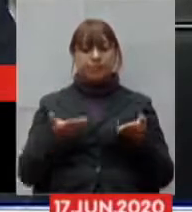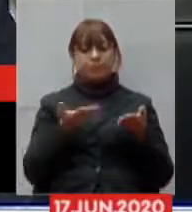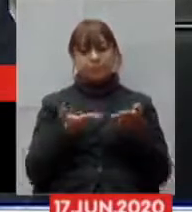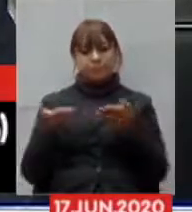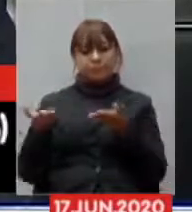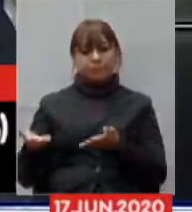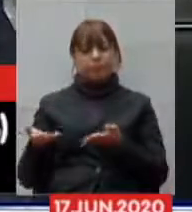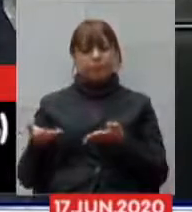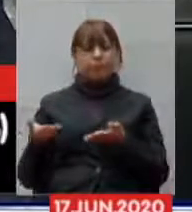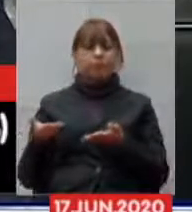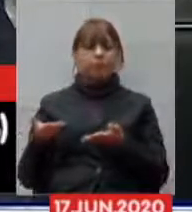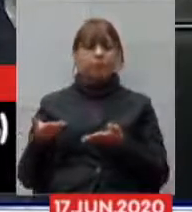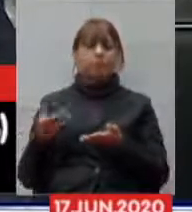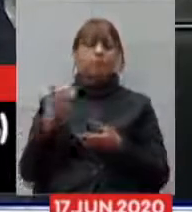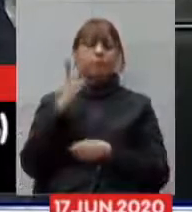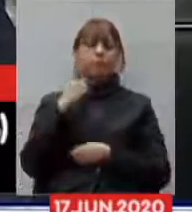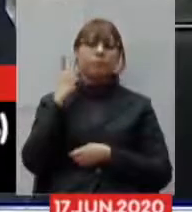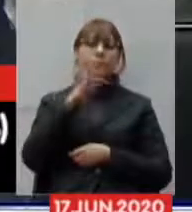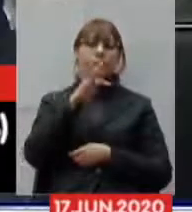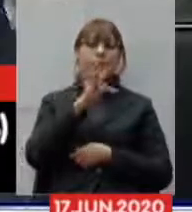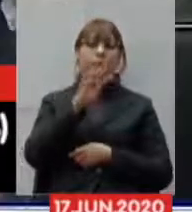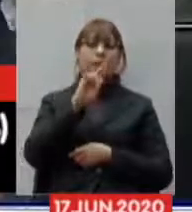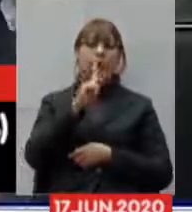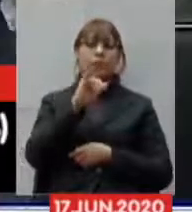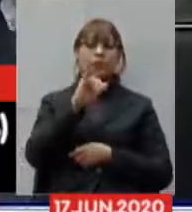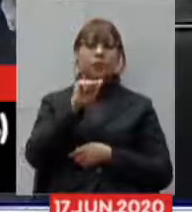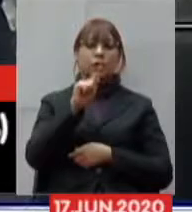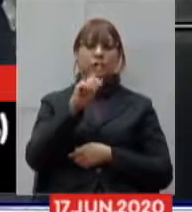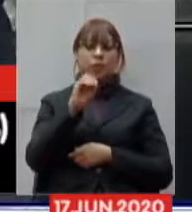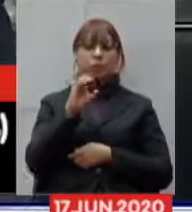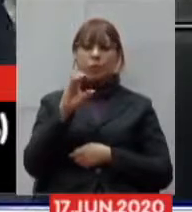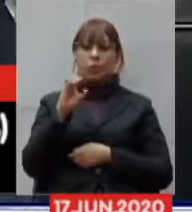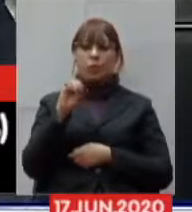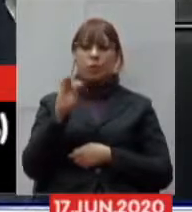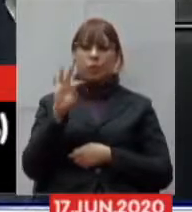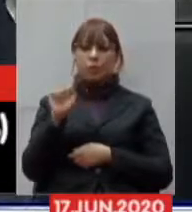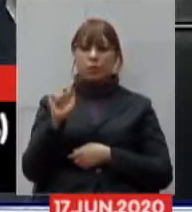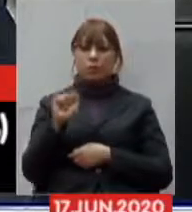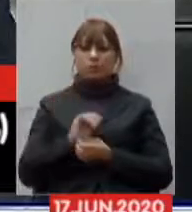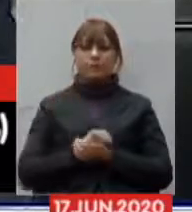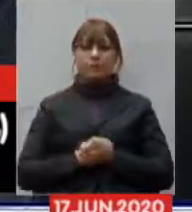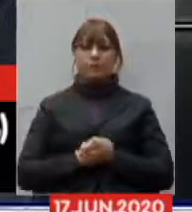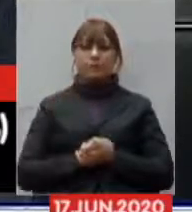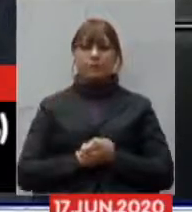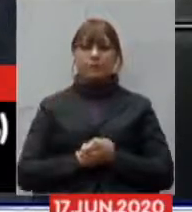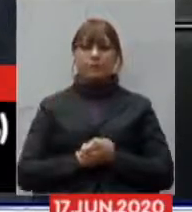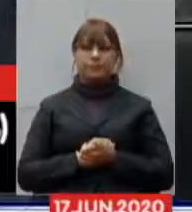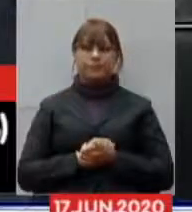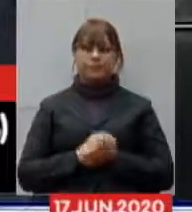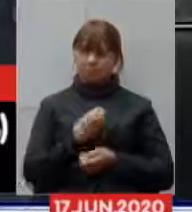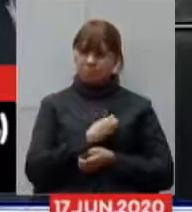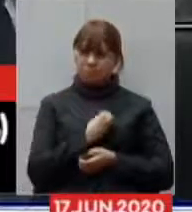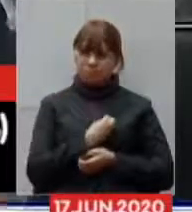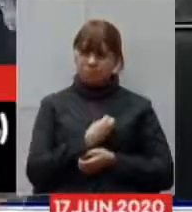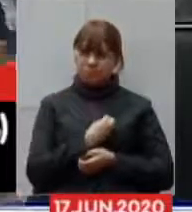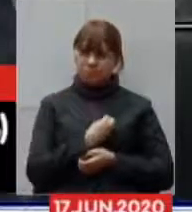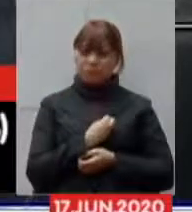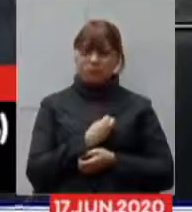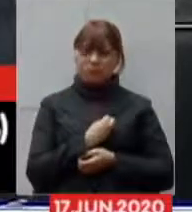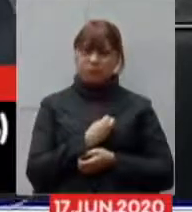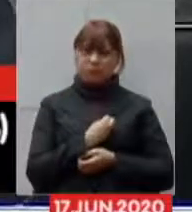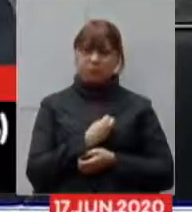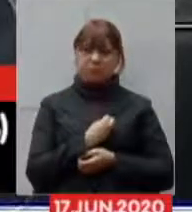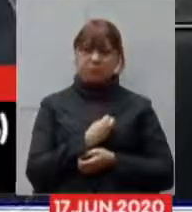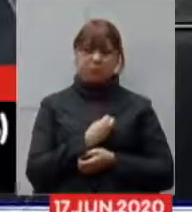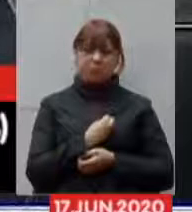palavra para o deputado Tiago Cota ele está presente? não deputado